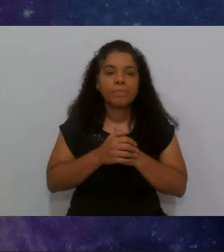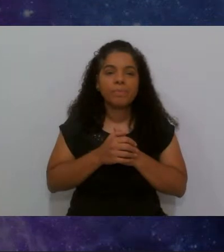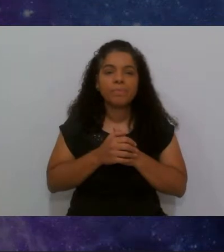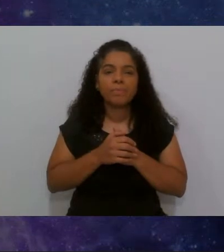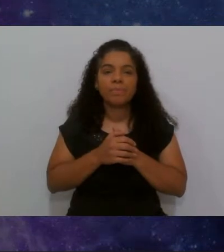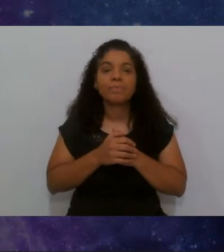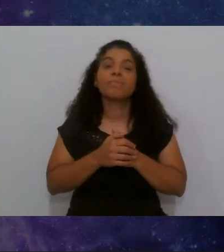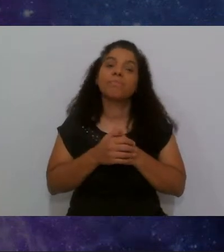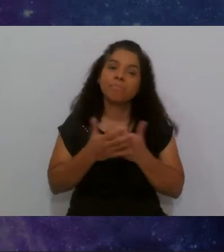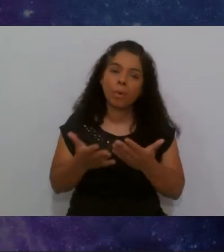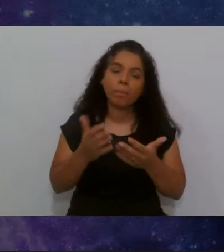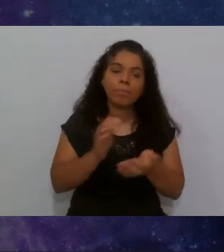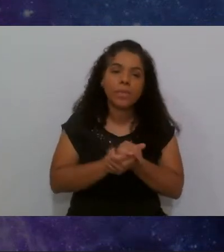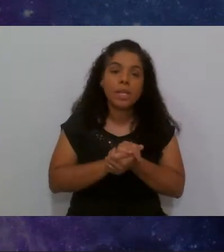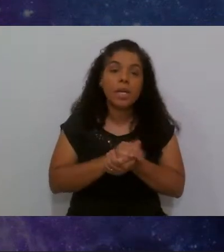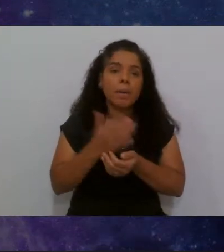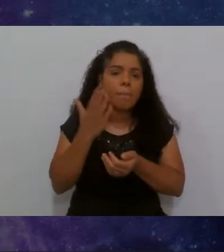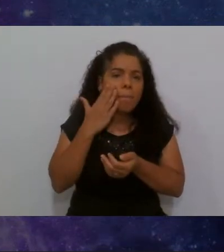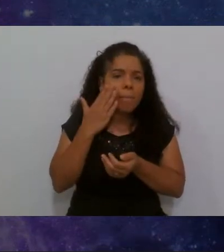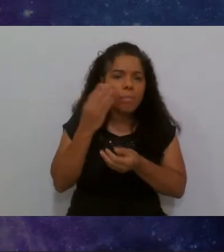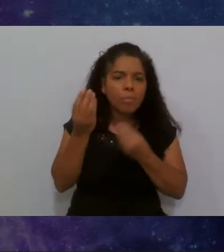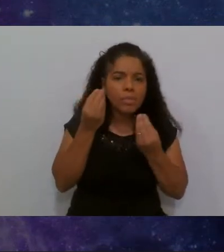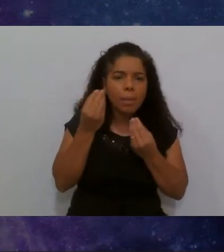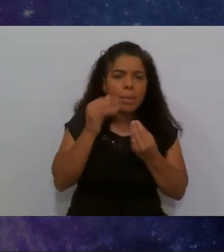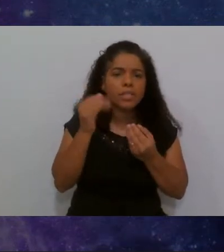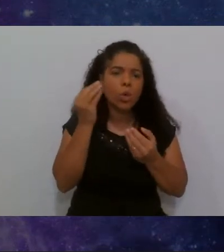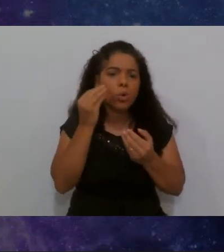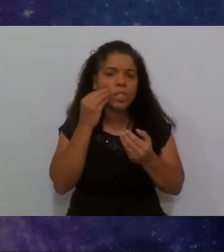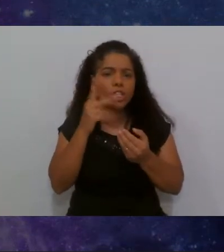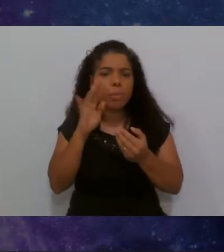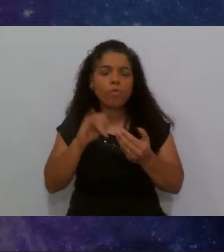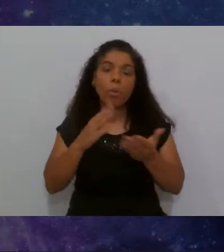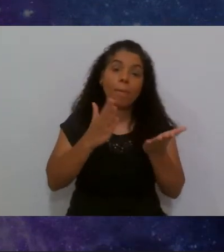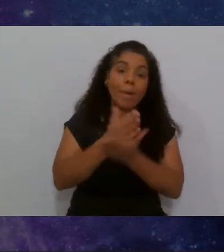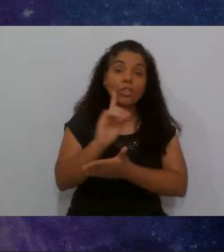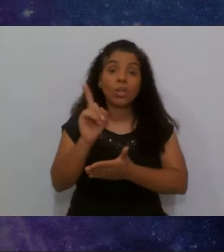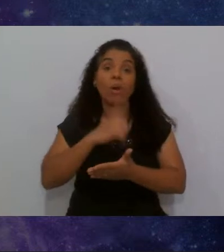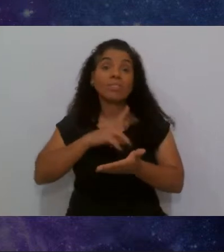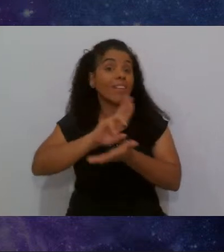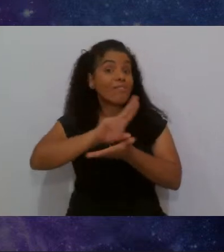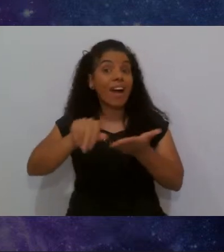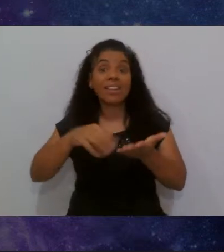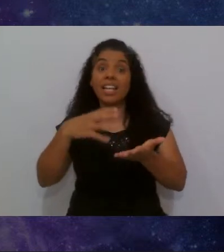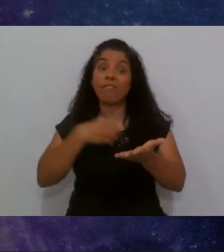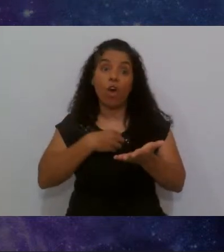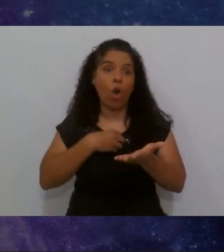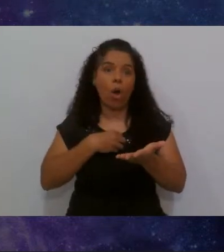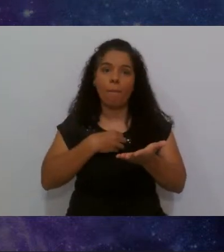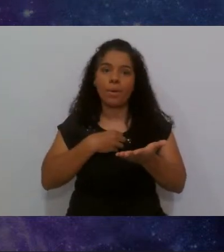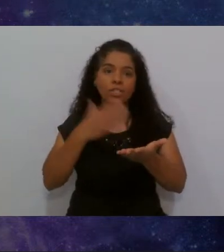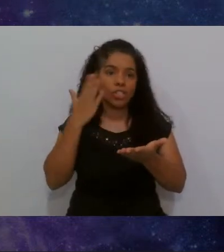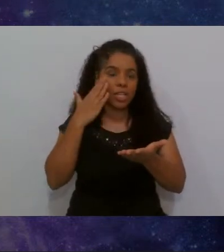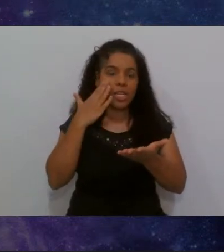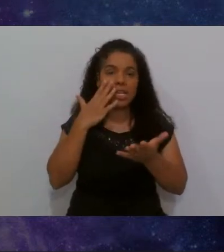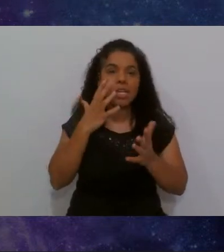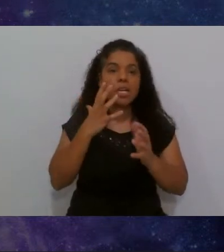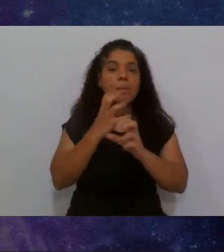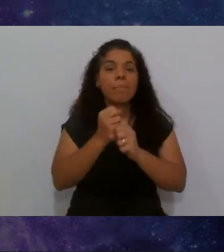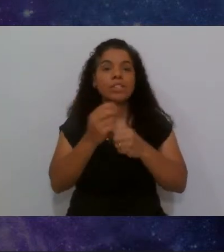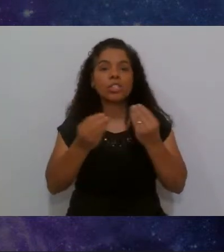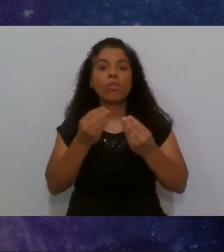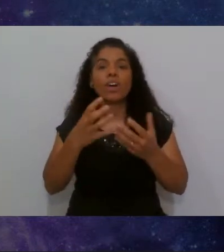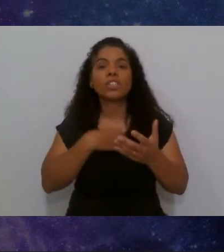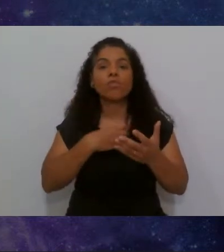bom para saber se o teste de performance passa ou não existem várias formas de medição várias